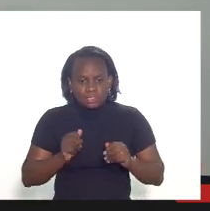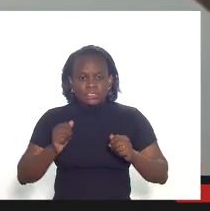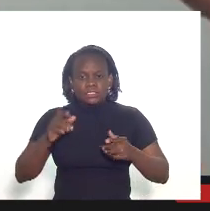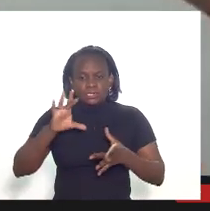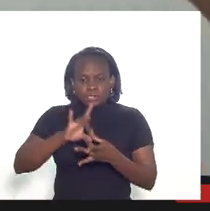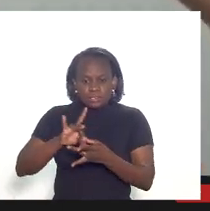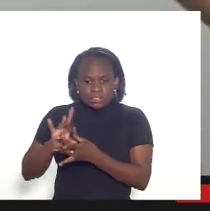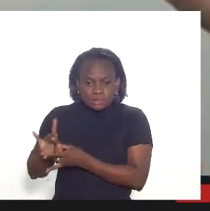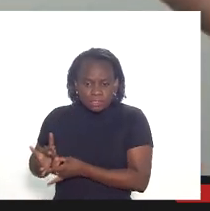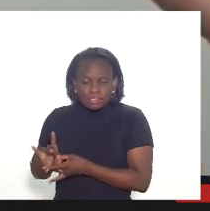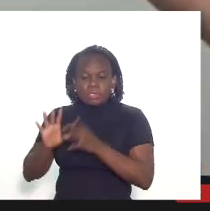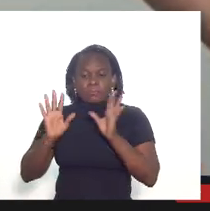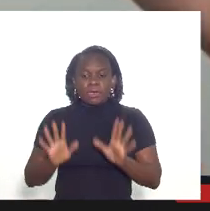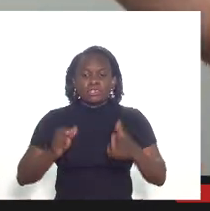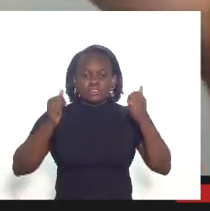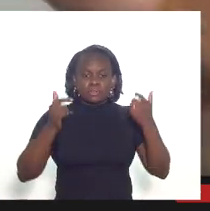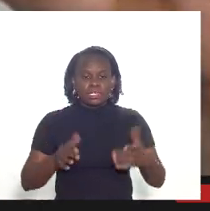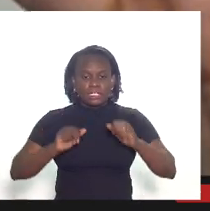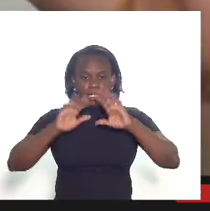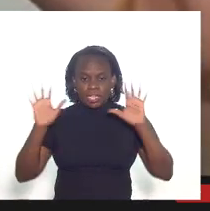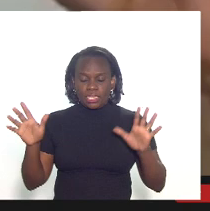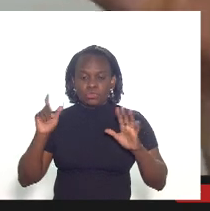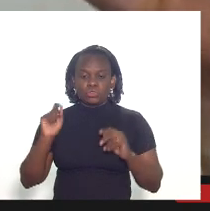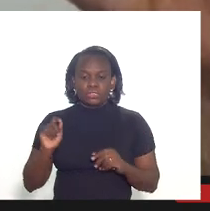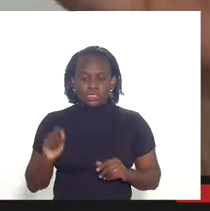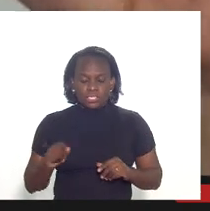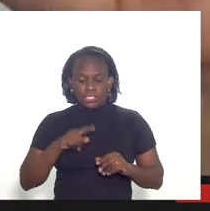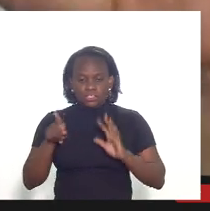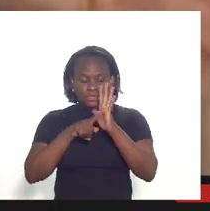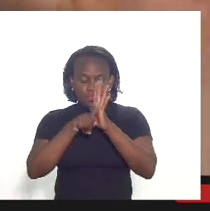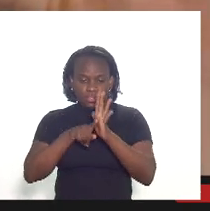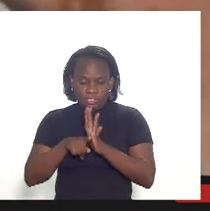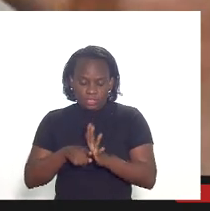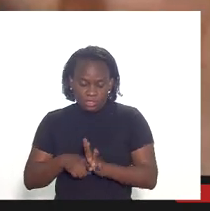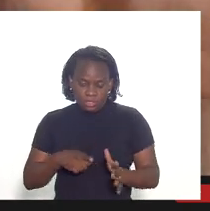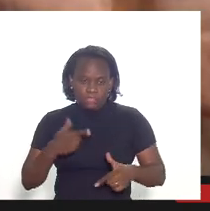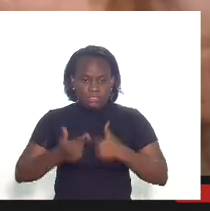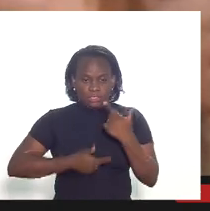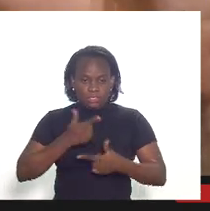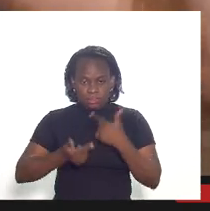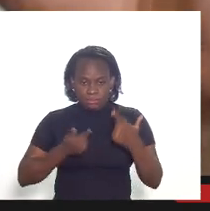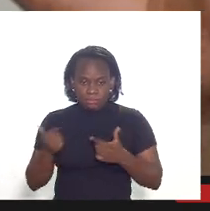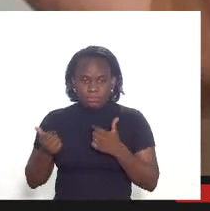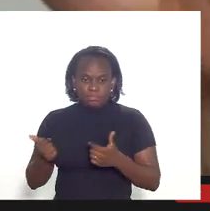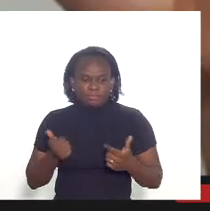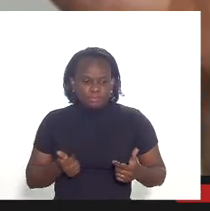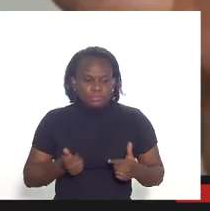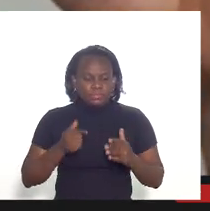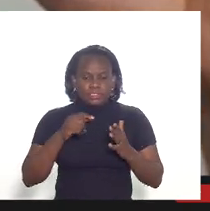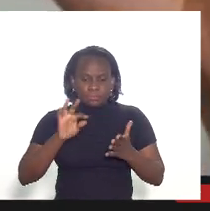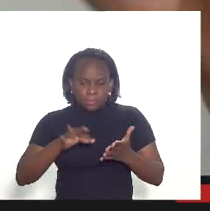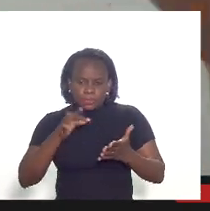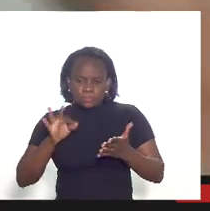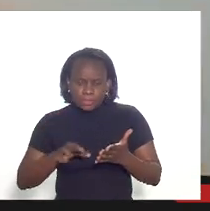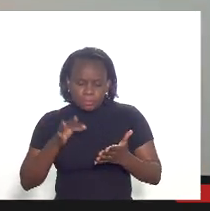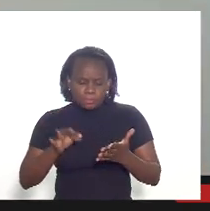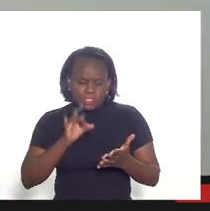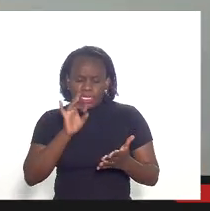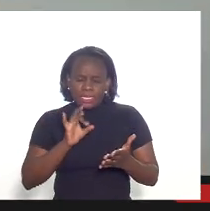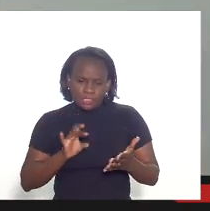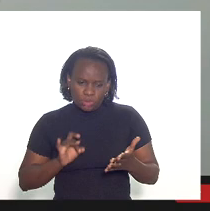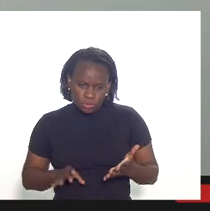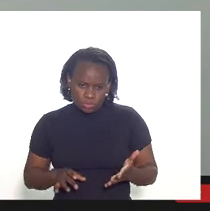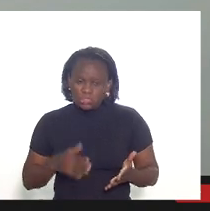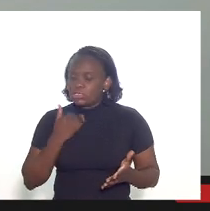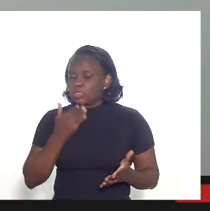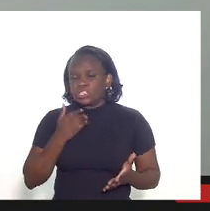linkada mas deixando muito claro que nós estamos fiscalizando e assim fazendo um trabalho extenso de rúbrica a rúbrica então não adianta a